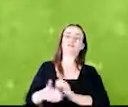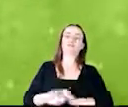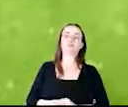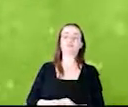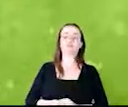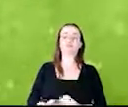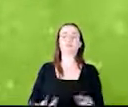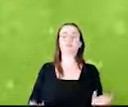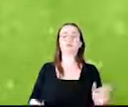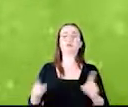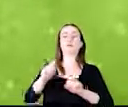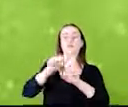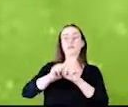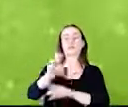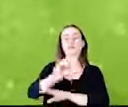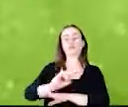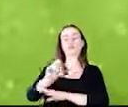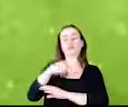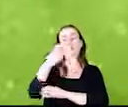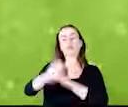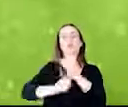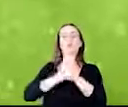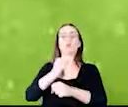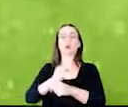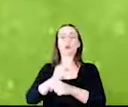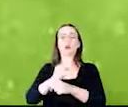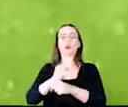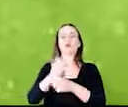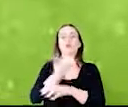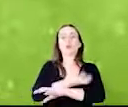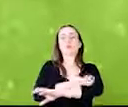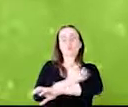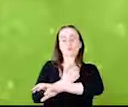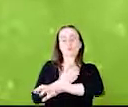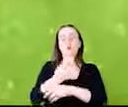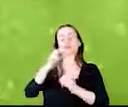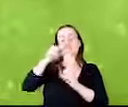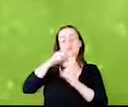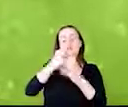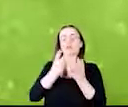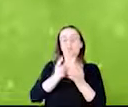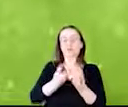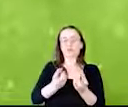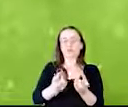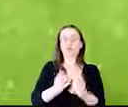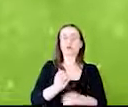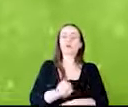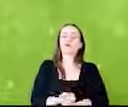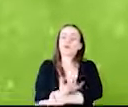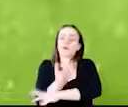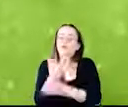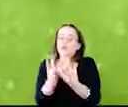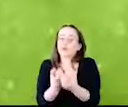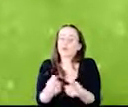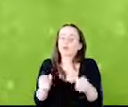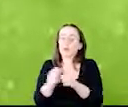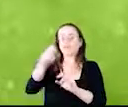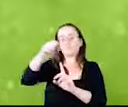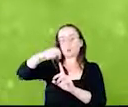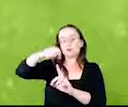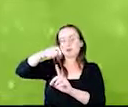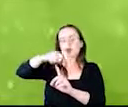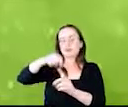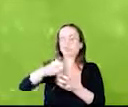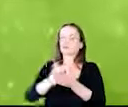em outubro do próximo ano, gente desseca a soja, desseca o capim, planta a soja e começa